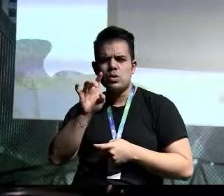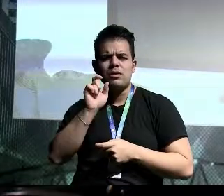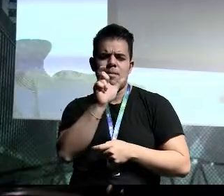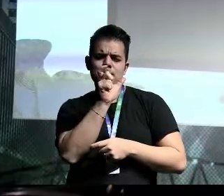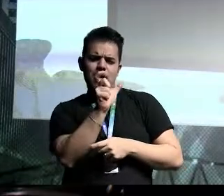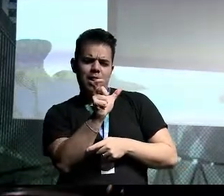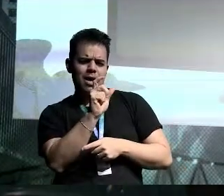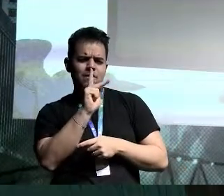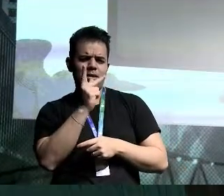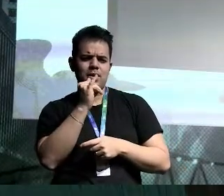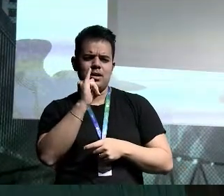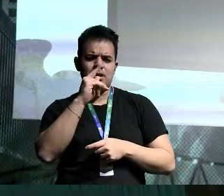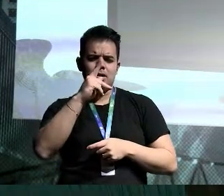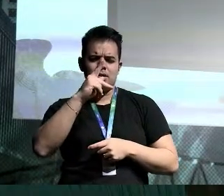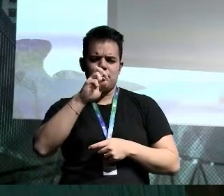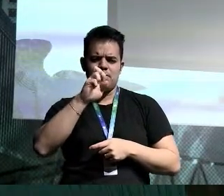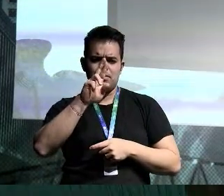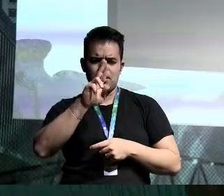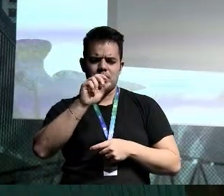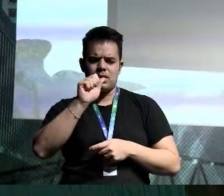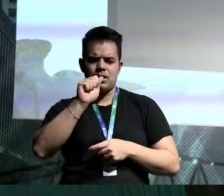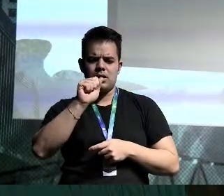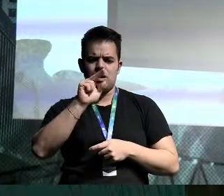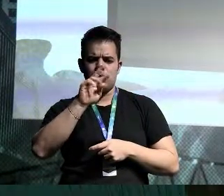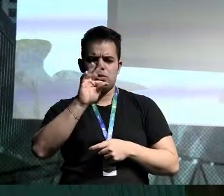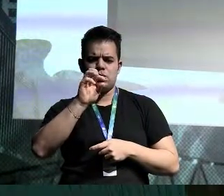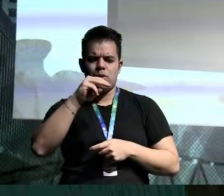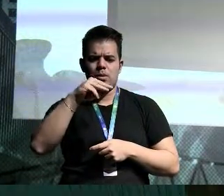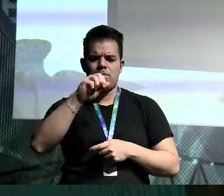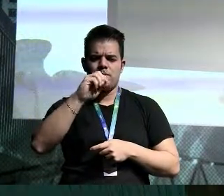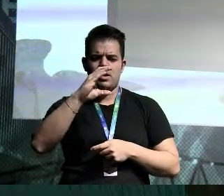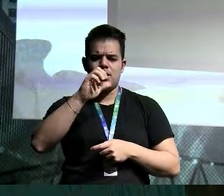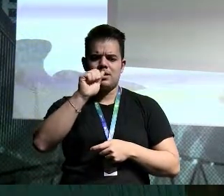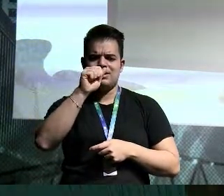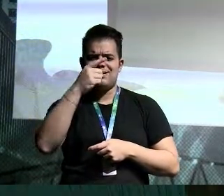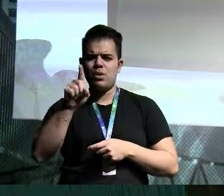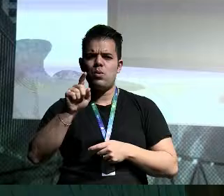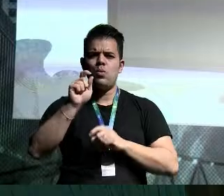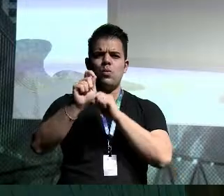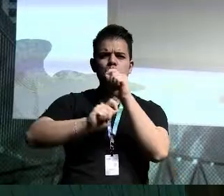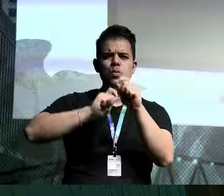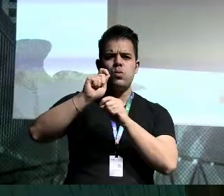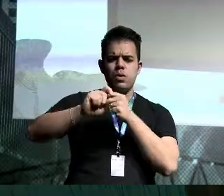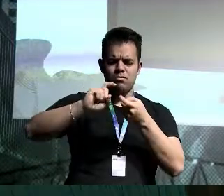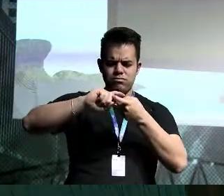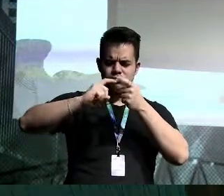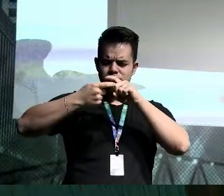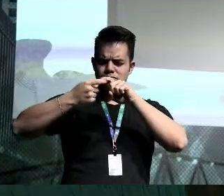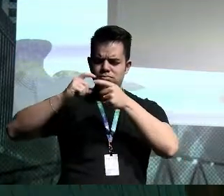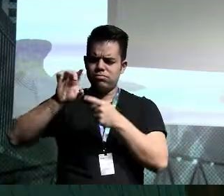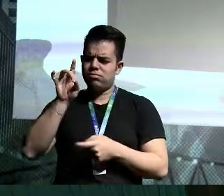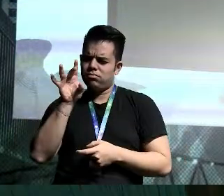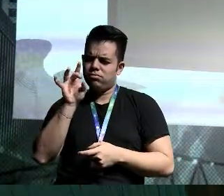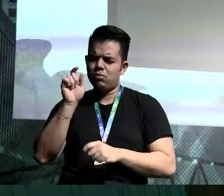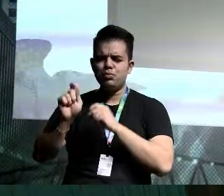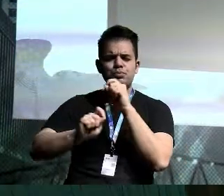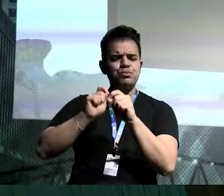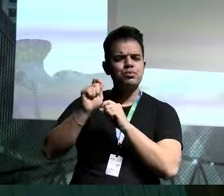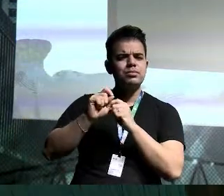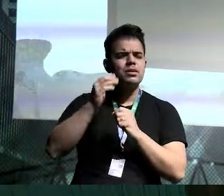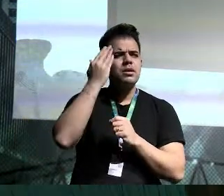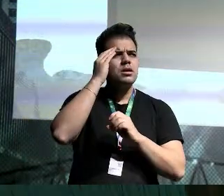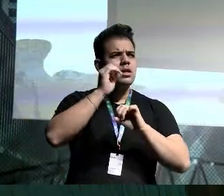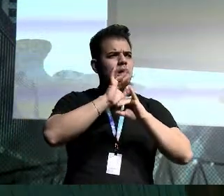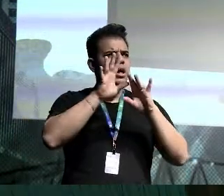interessante, que vem colocando no mercado, vem sendo colocado no mercado, e a gente tem que entender um pouquinho aonde isso